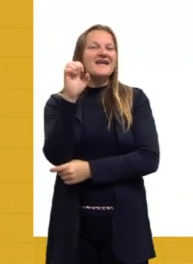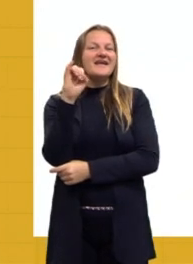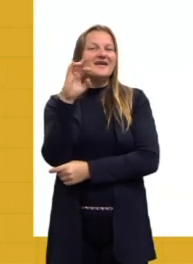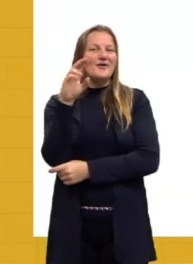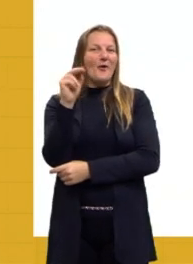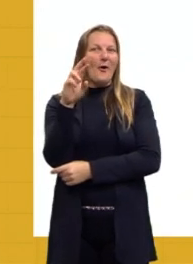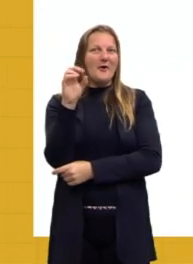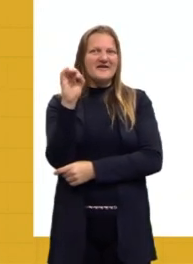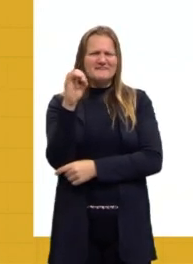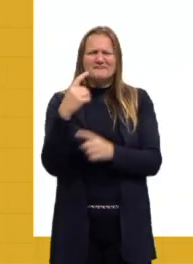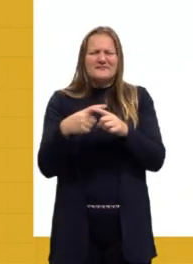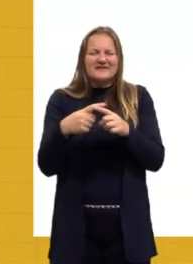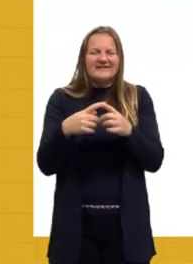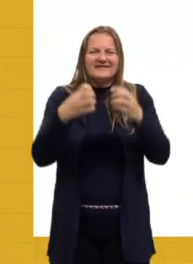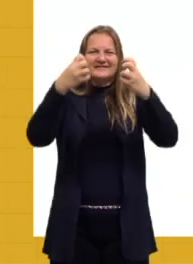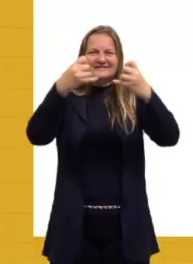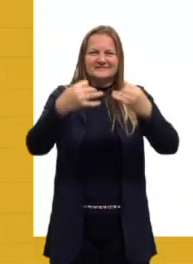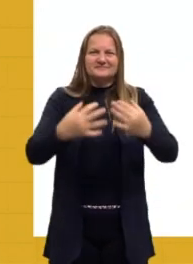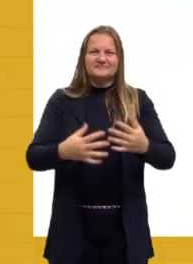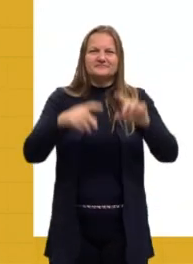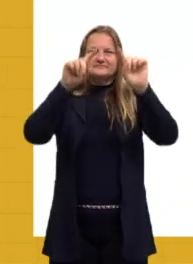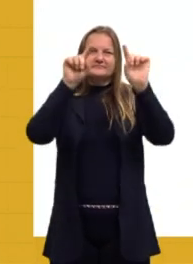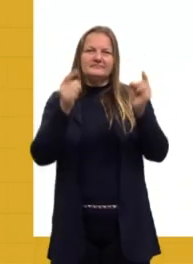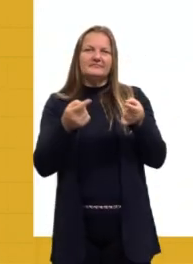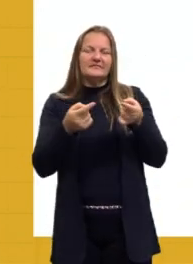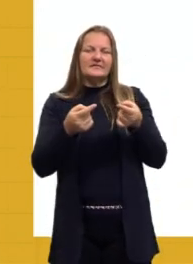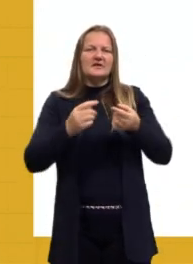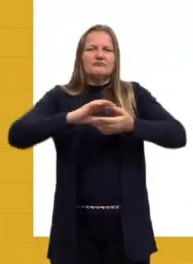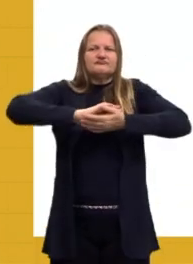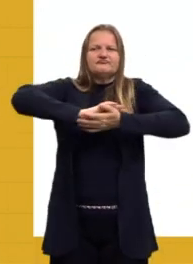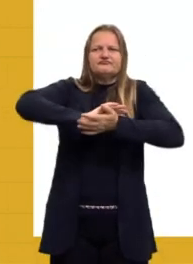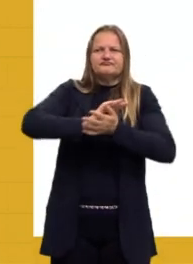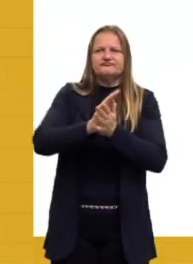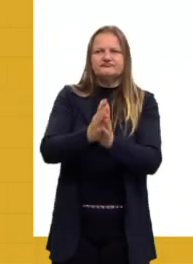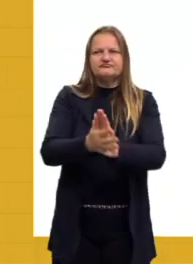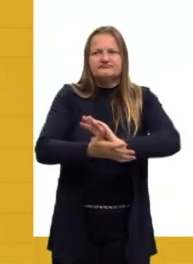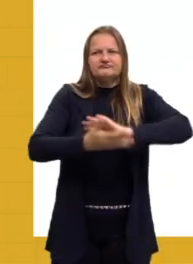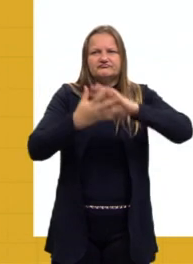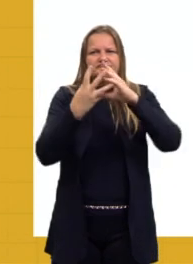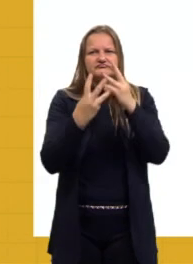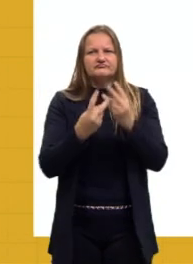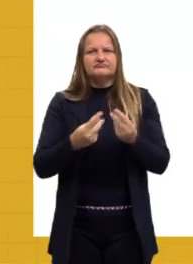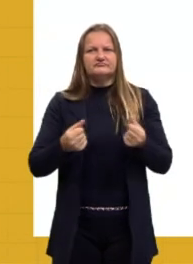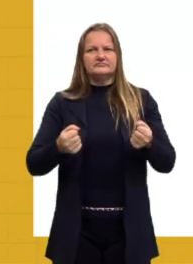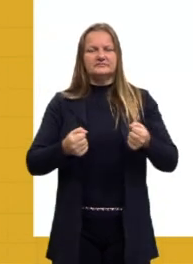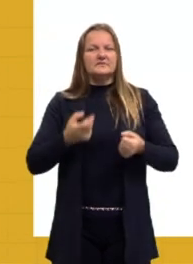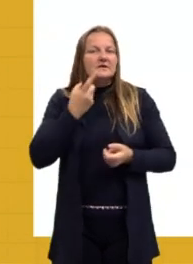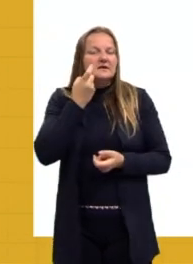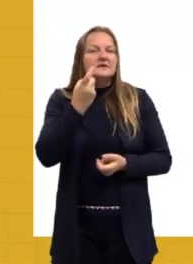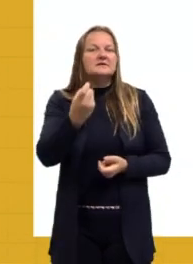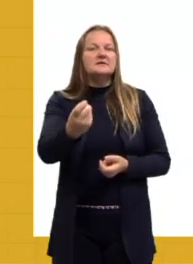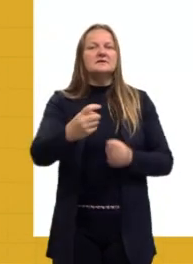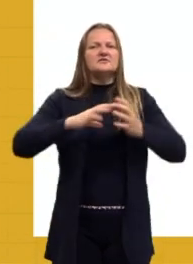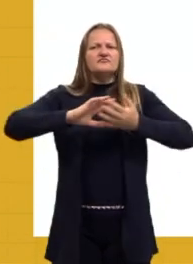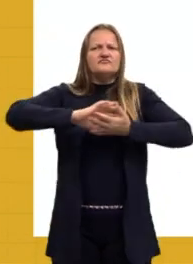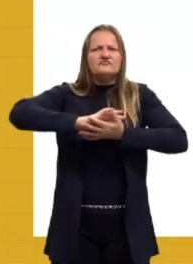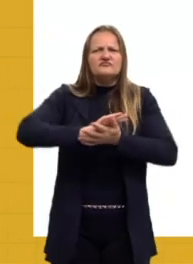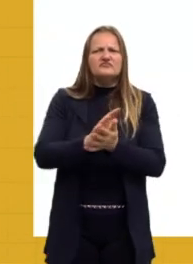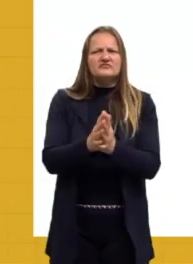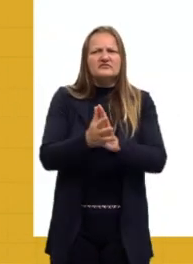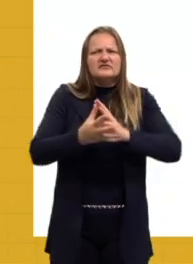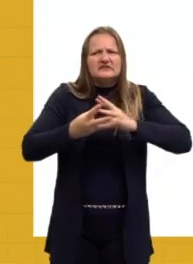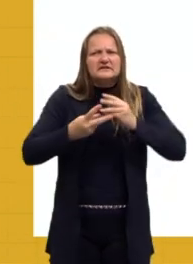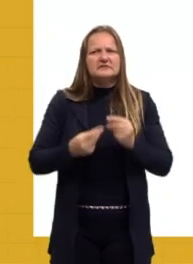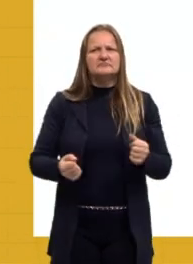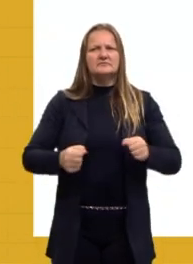Fase heróica porque, eu até coloquei ali entre parênteses, destrutiva. Por quê? Porque ele tem esse interesse de destruir, entre aspas,